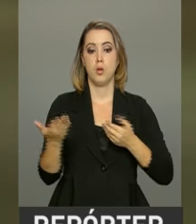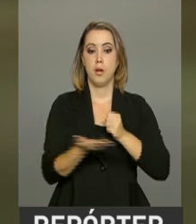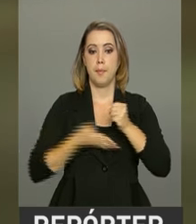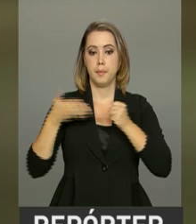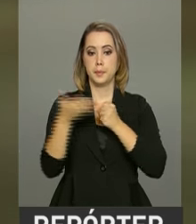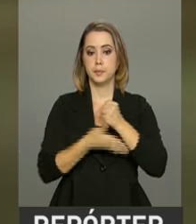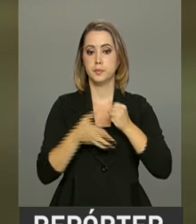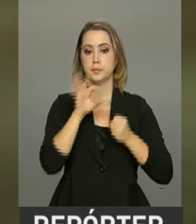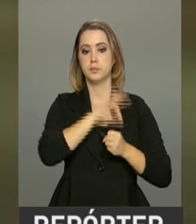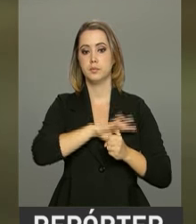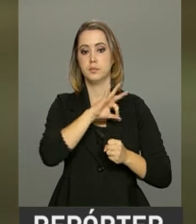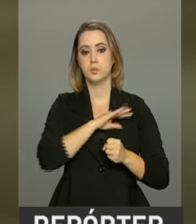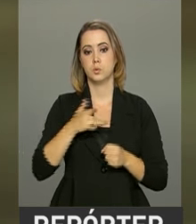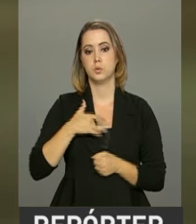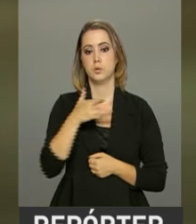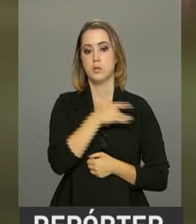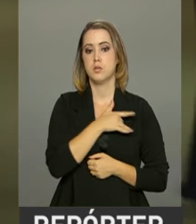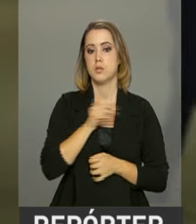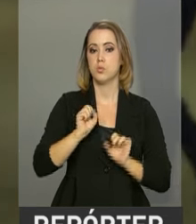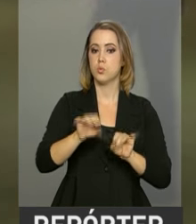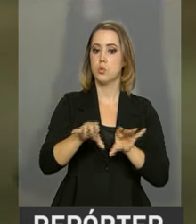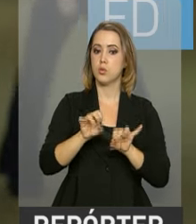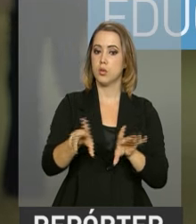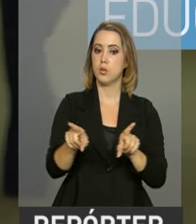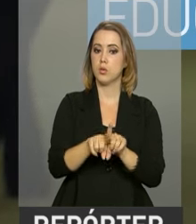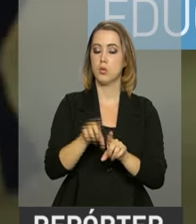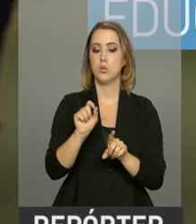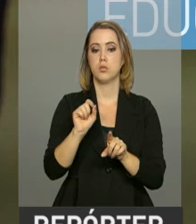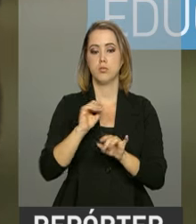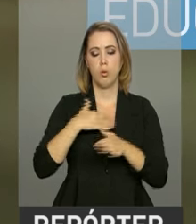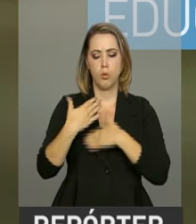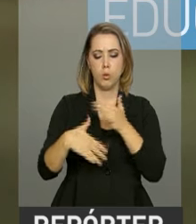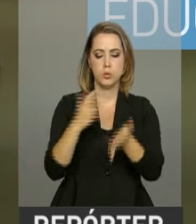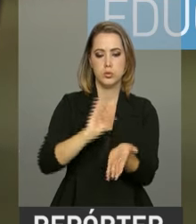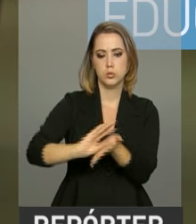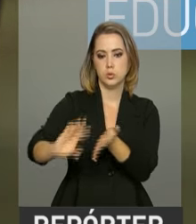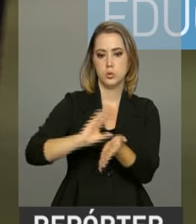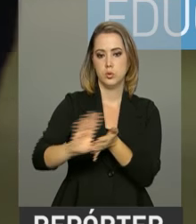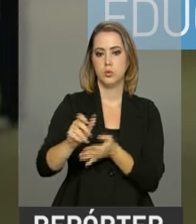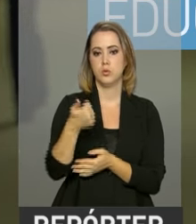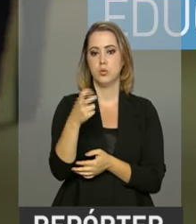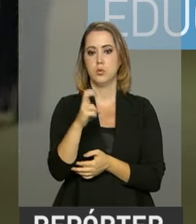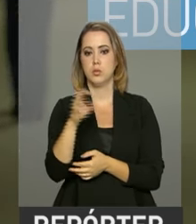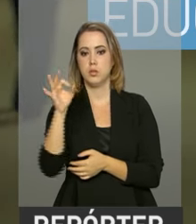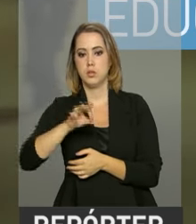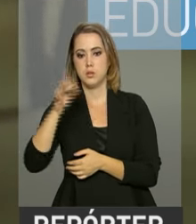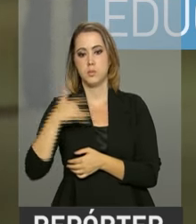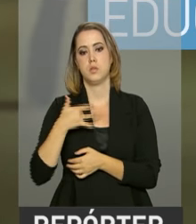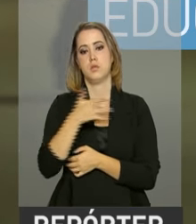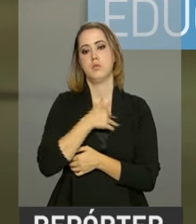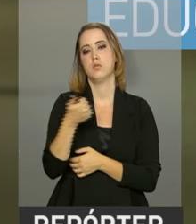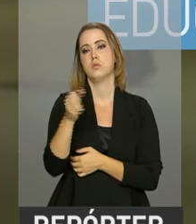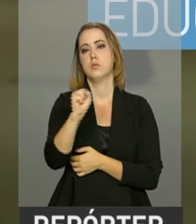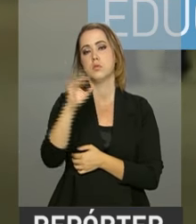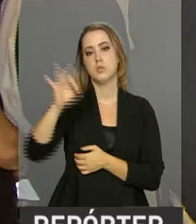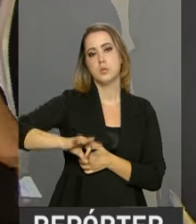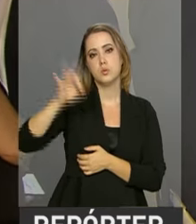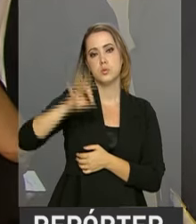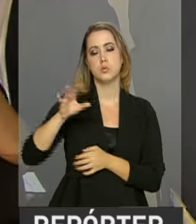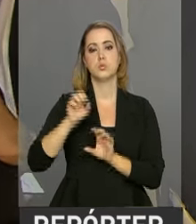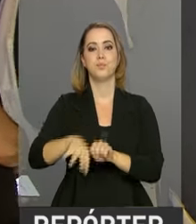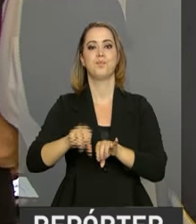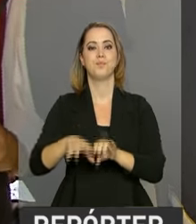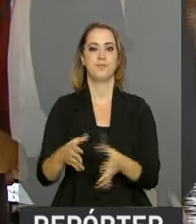constitucionais na saúde e educação estão mantidos e são respectivamente de 15% e 18% das receitas.